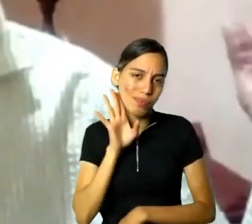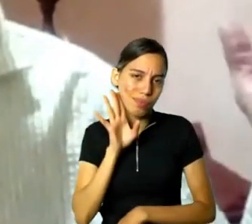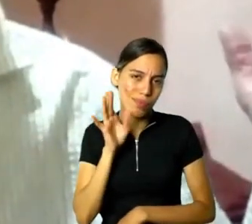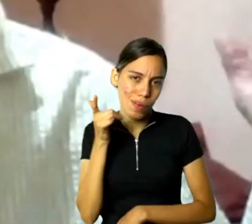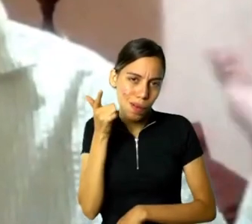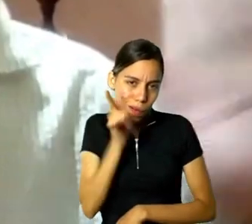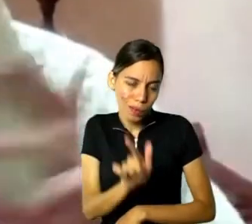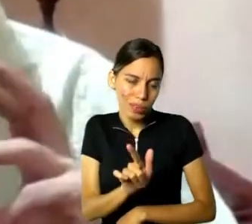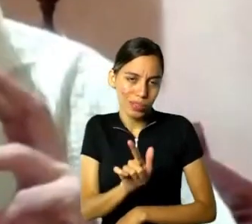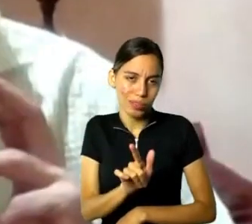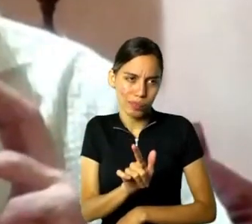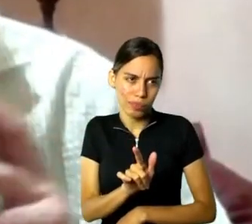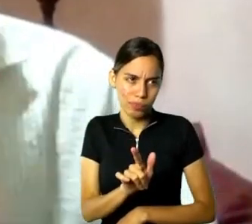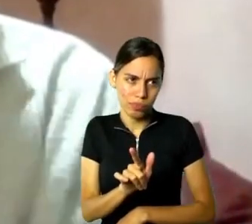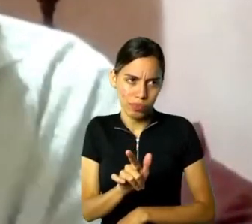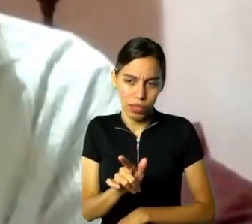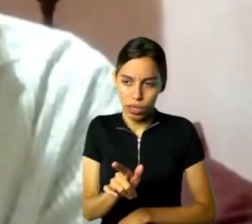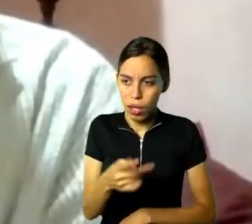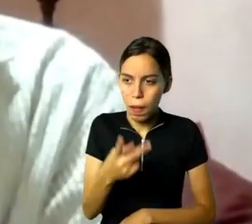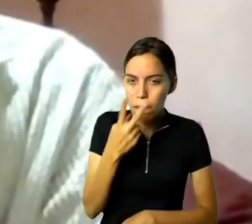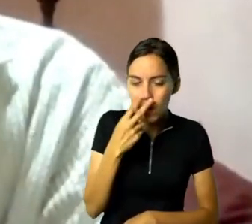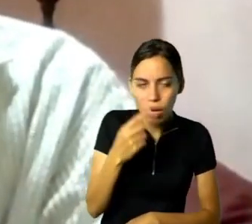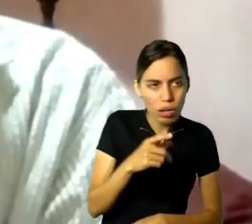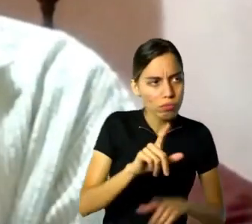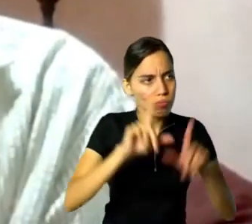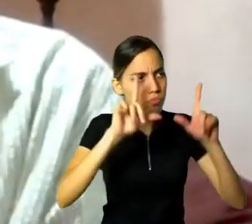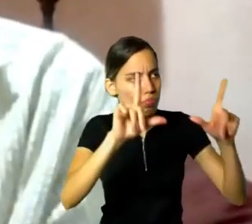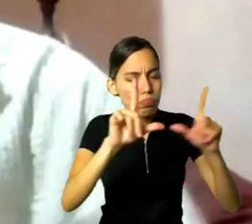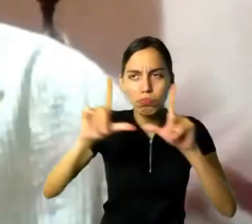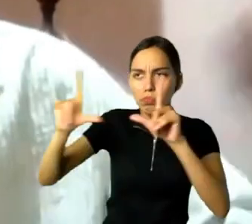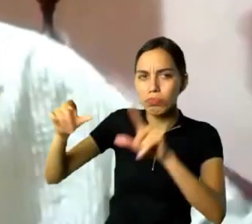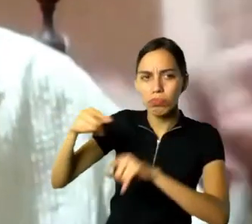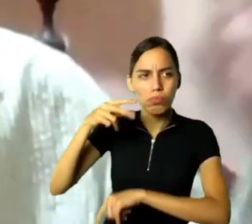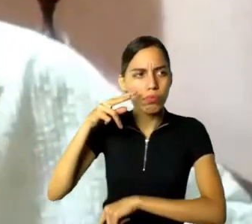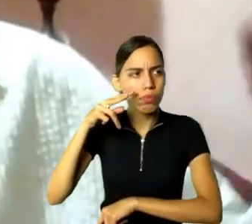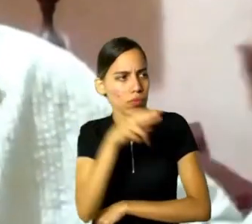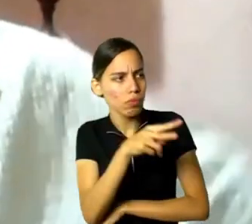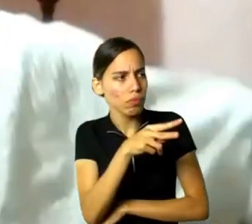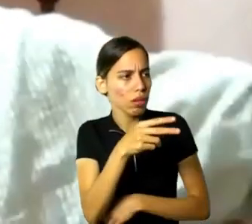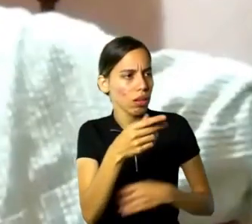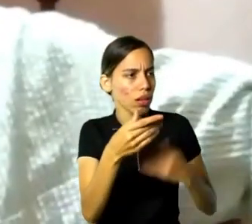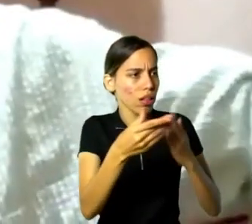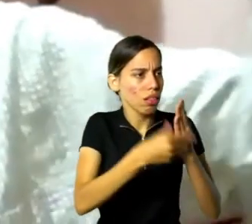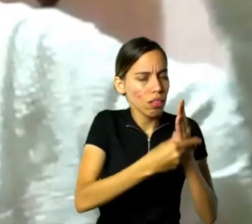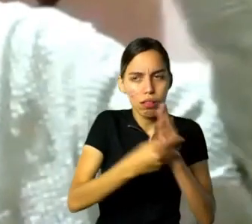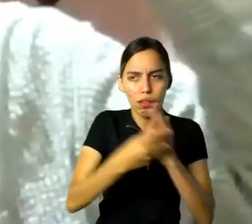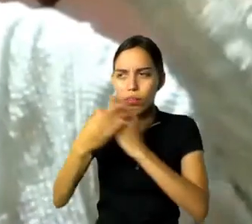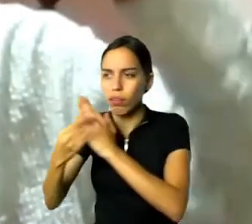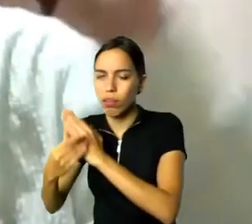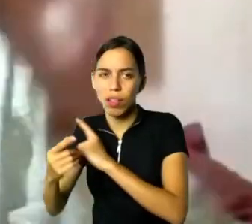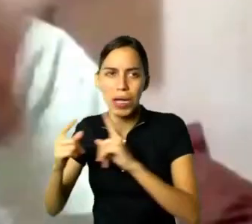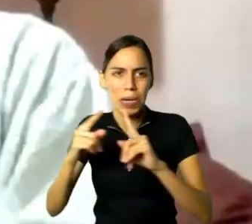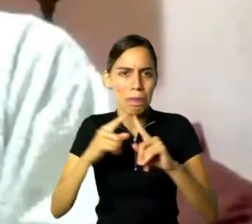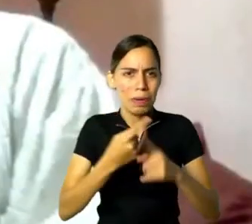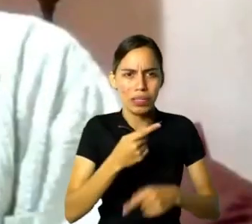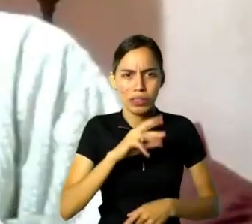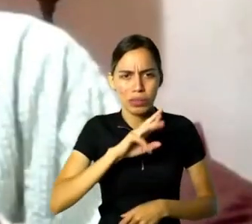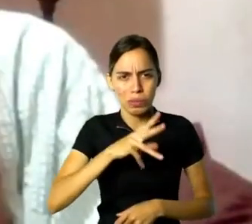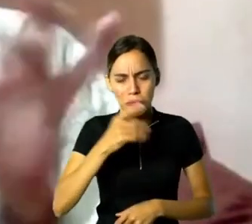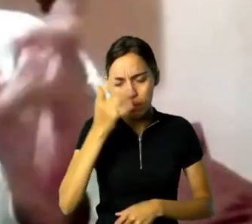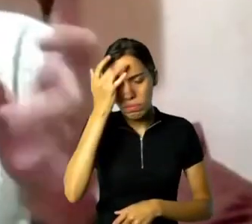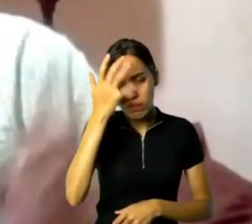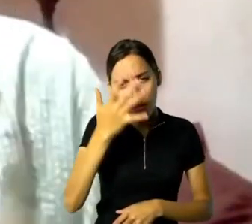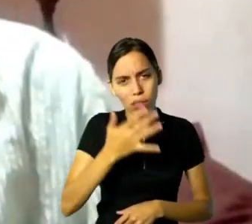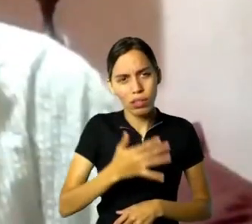estejam ali, na Biblioteca Nacional, que qualquer um pode acessar, que tem muita gente que tem, mas pra você articular tudo que você